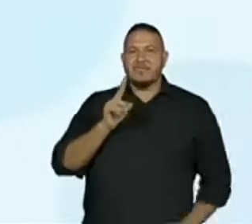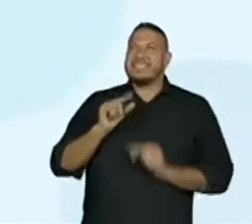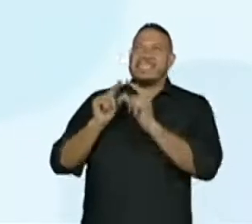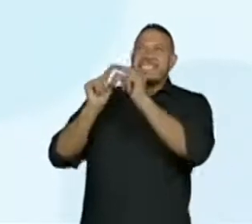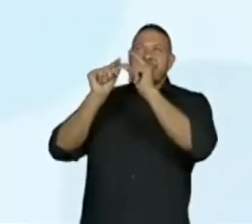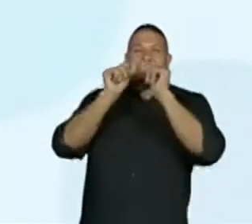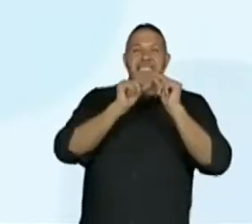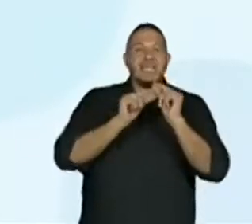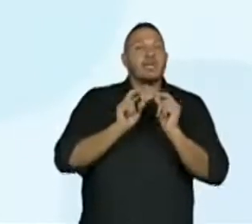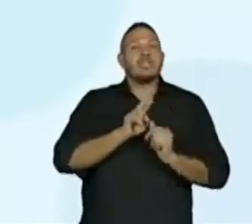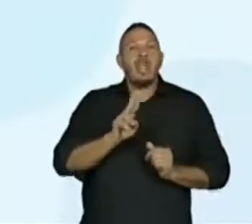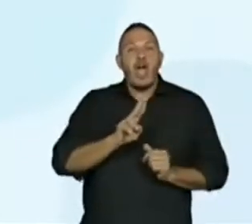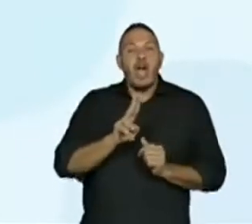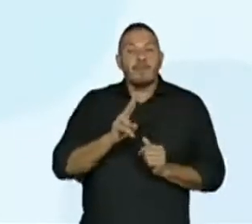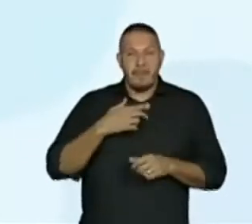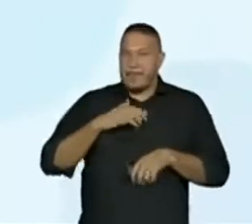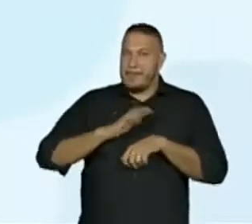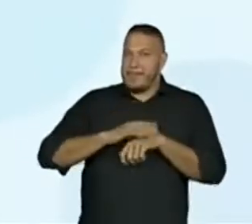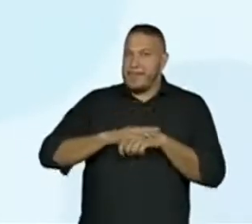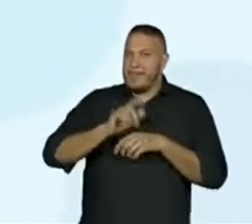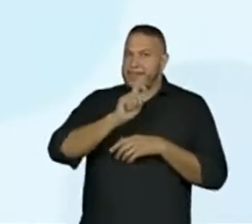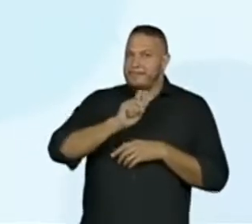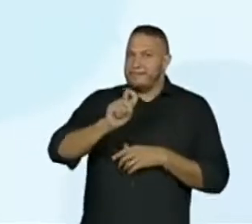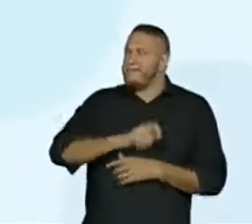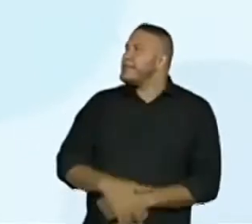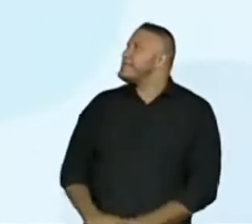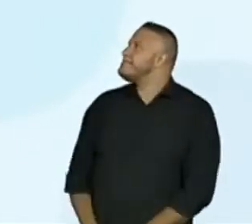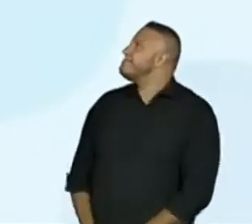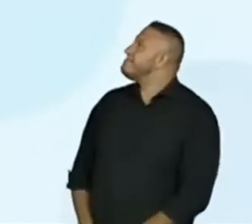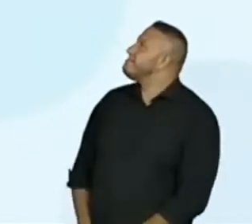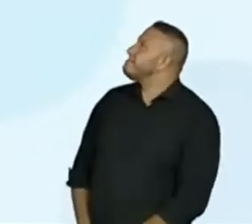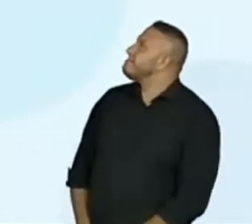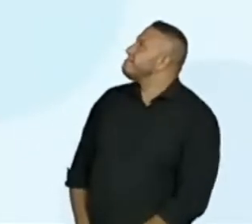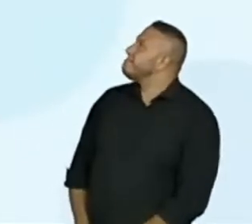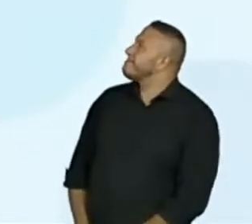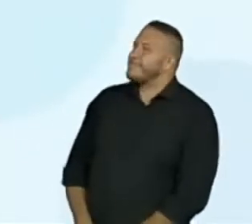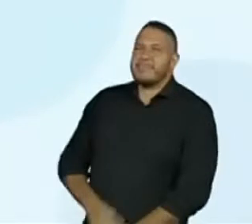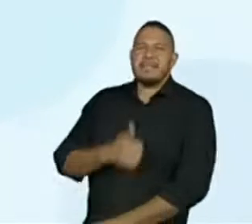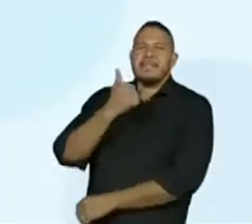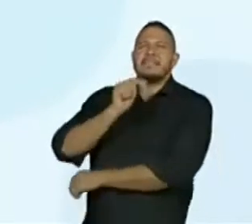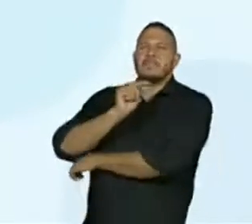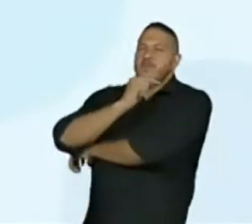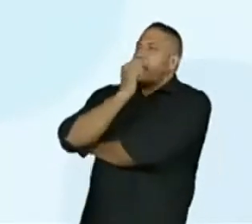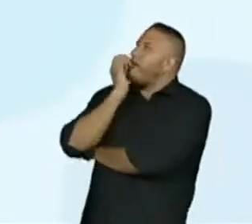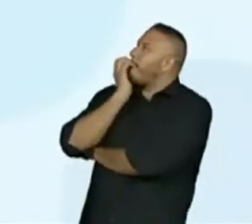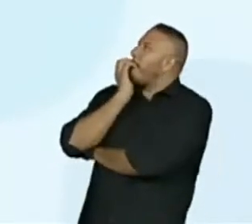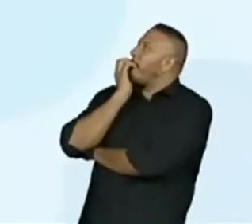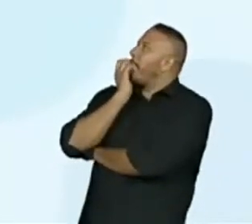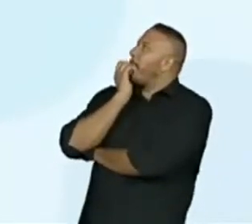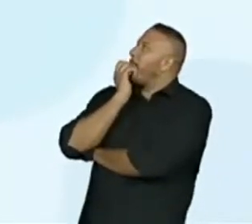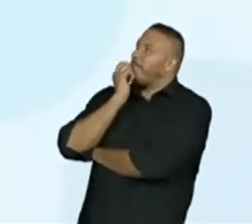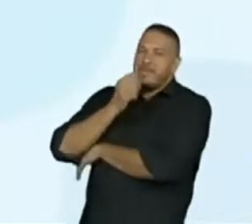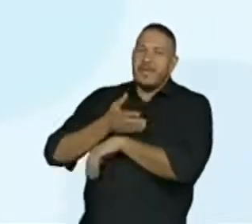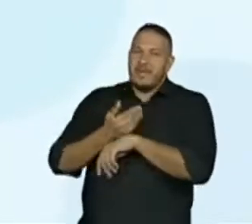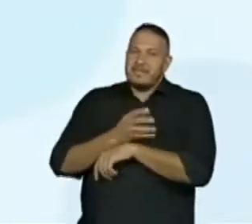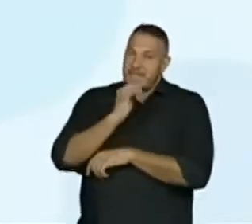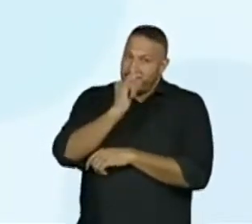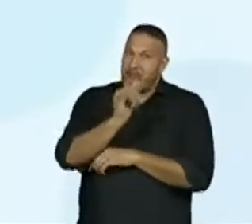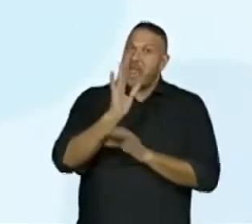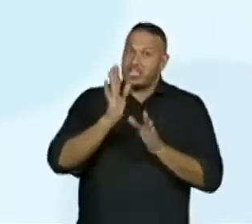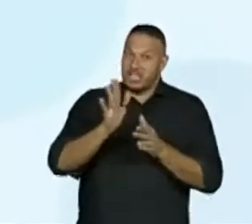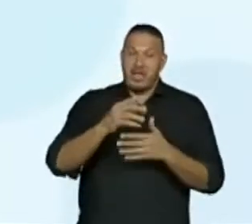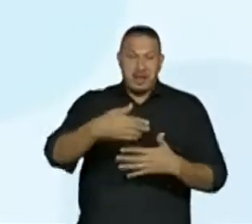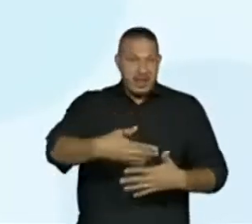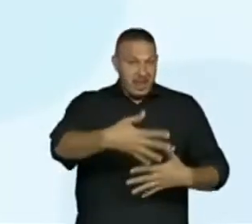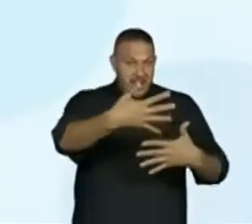registro então o que vocês observam que imagem é essa antes de eu fazer o registro e revelar já apontou